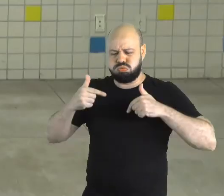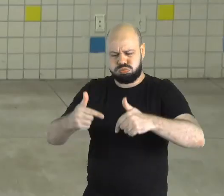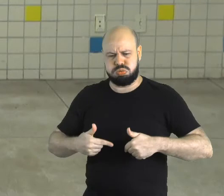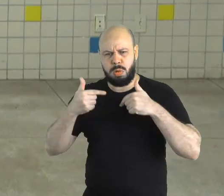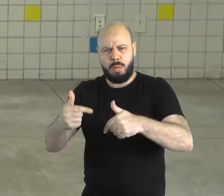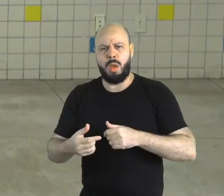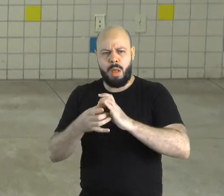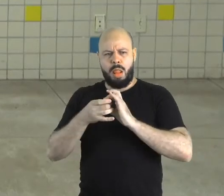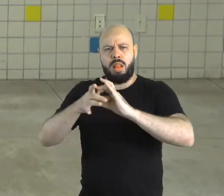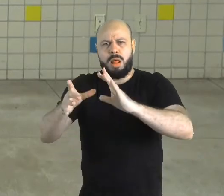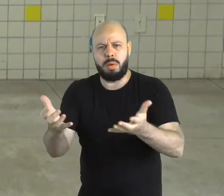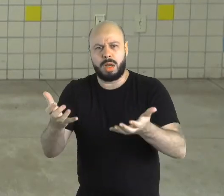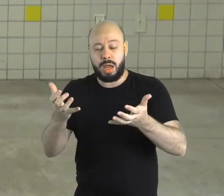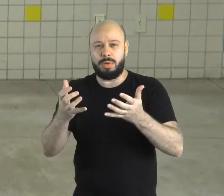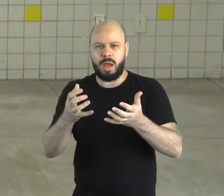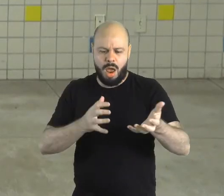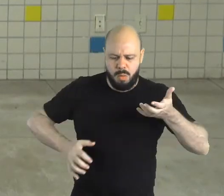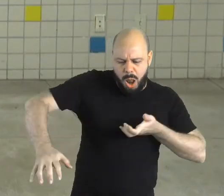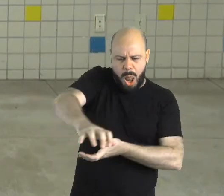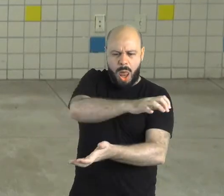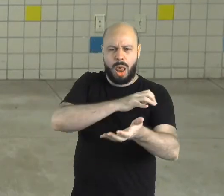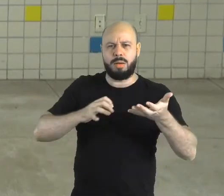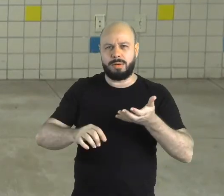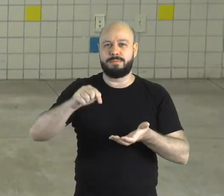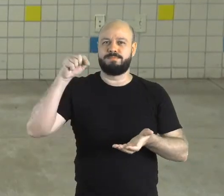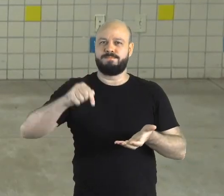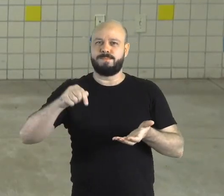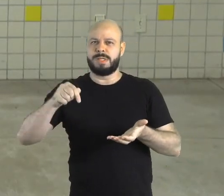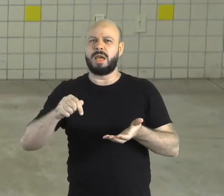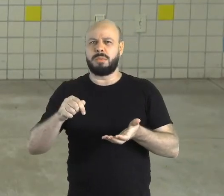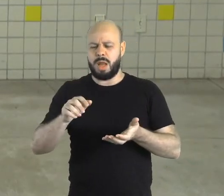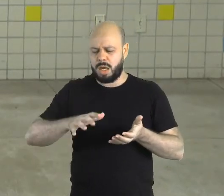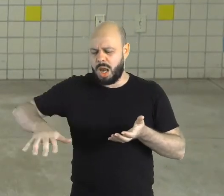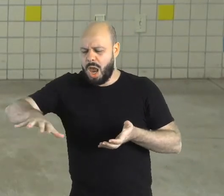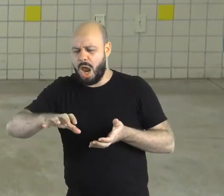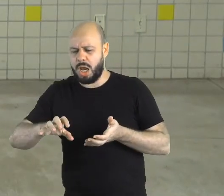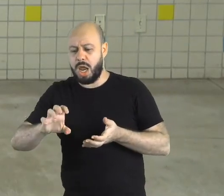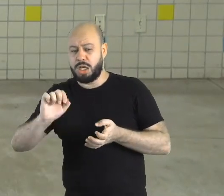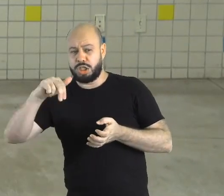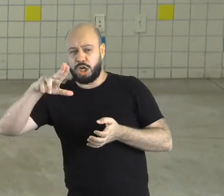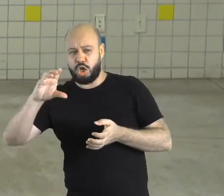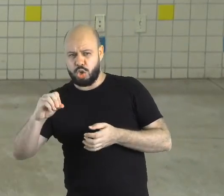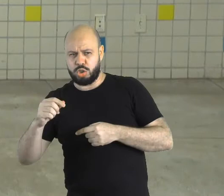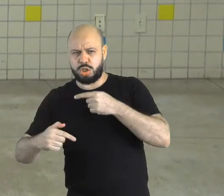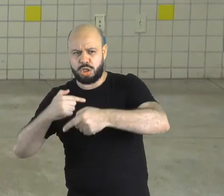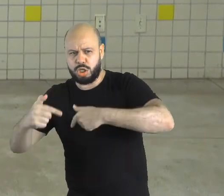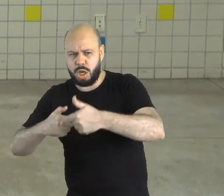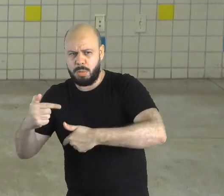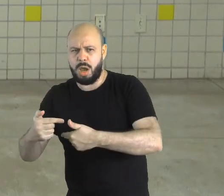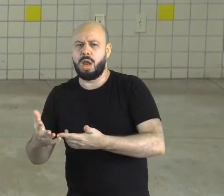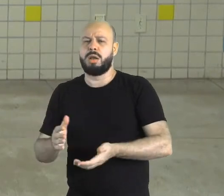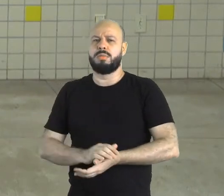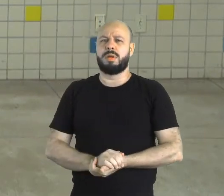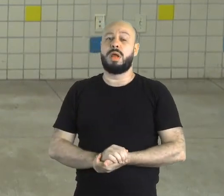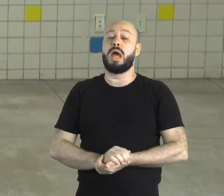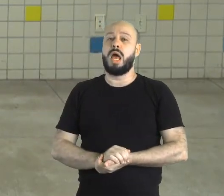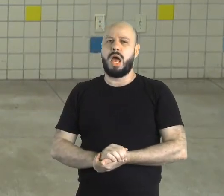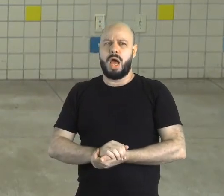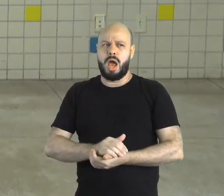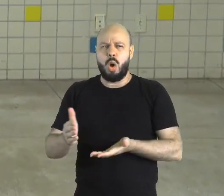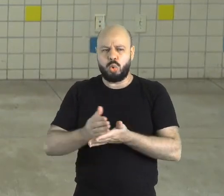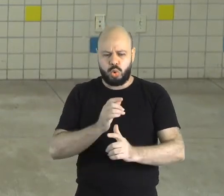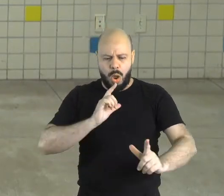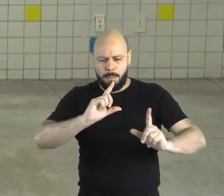tínhamos também as chamadas revoltas, muitas revoltas dentro dos engenhos. Nós tínhamos as fugas, nós tínhamos os assassinatos, muitos